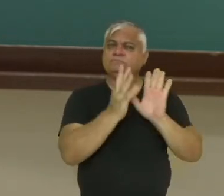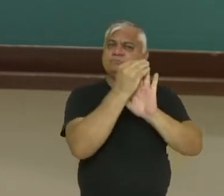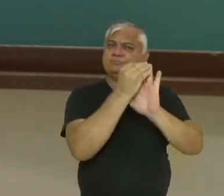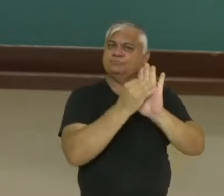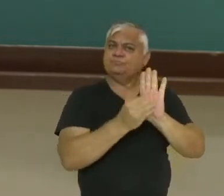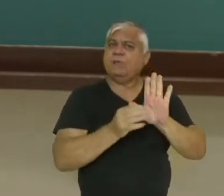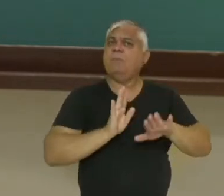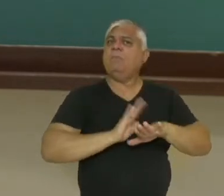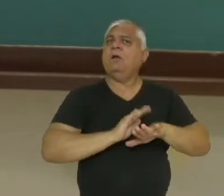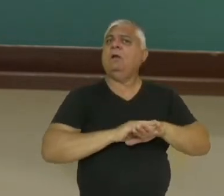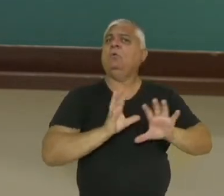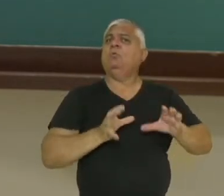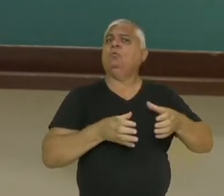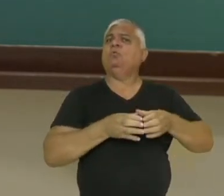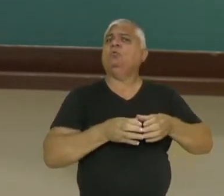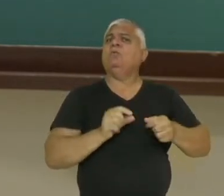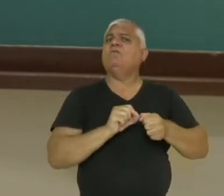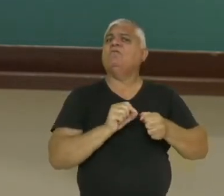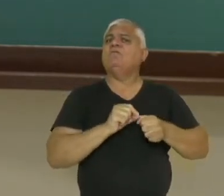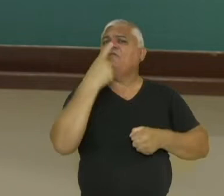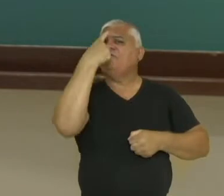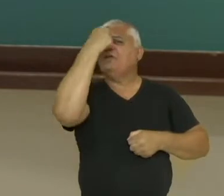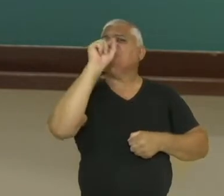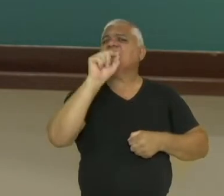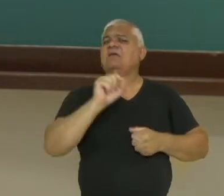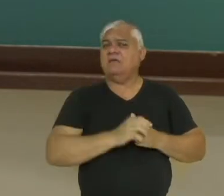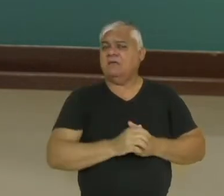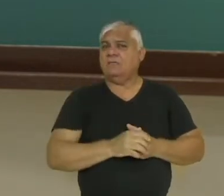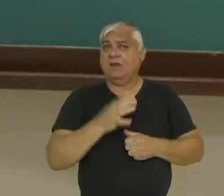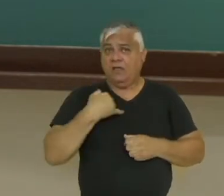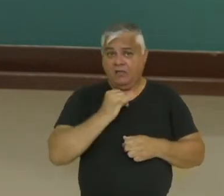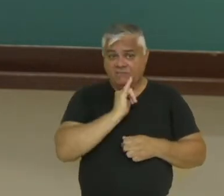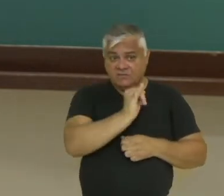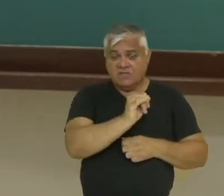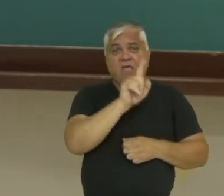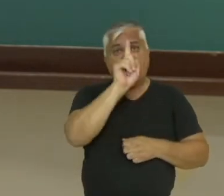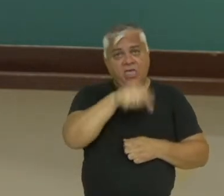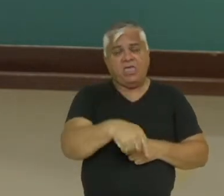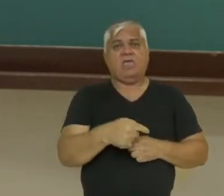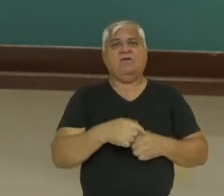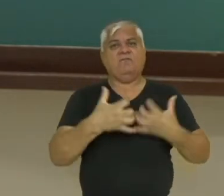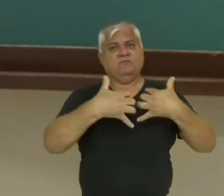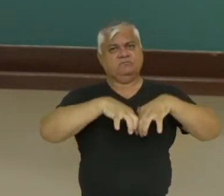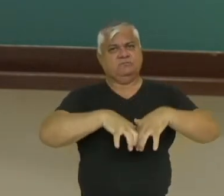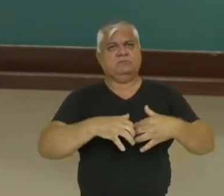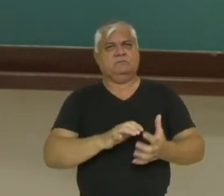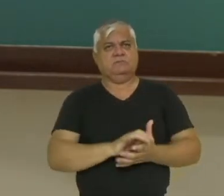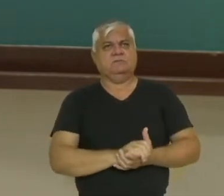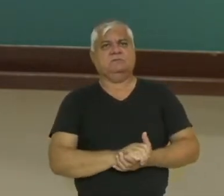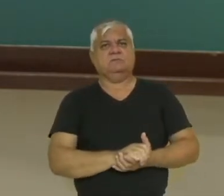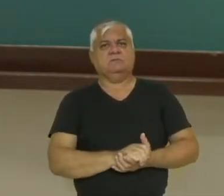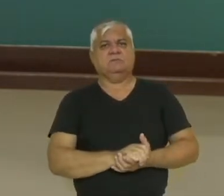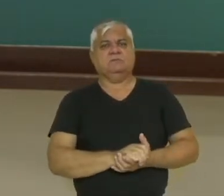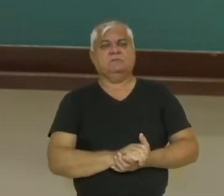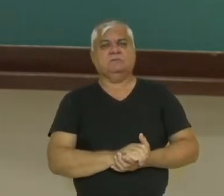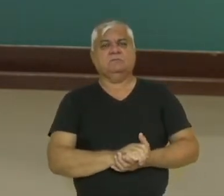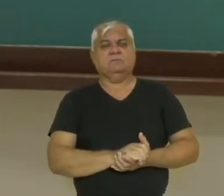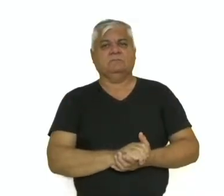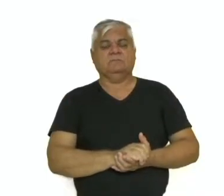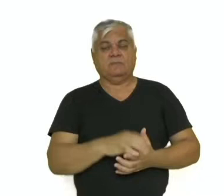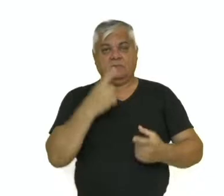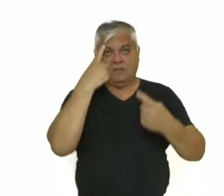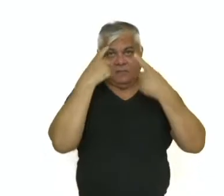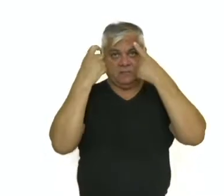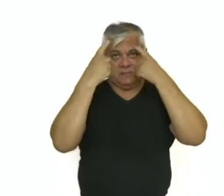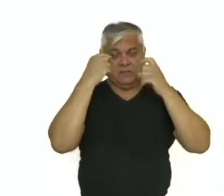alguém, por algum grupo, em algum momento, para dizer que é assim que funciona. Bom, as ideias